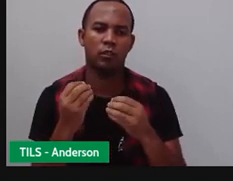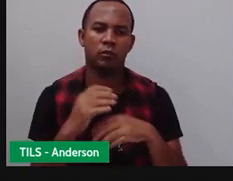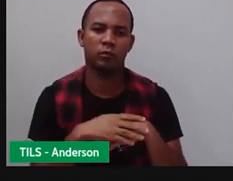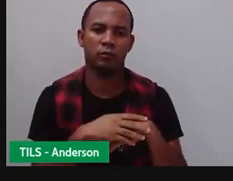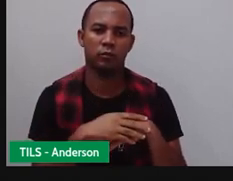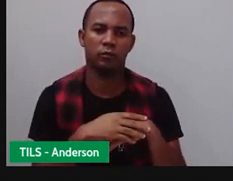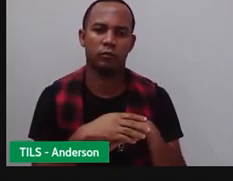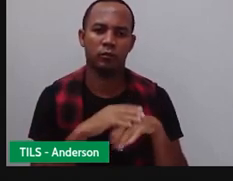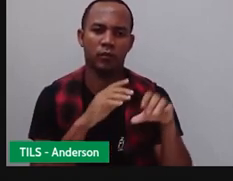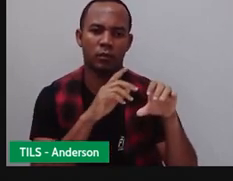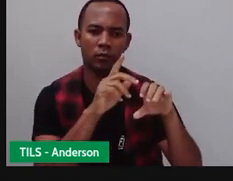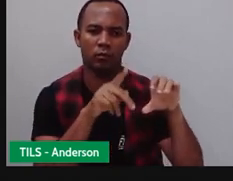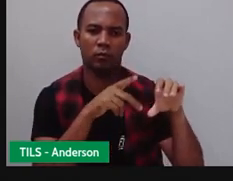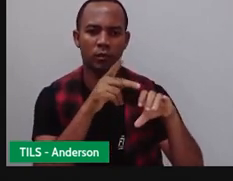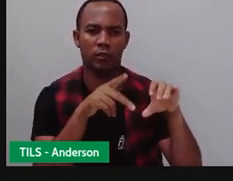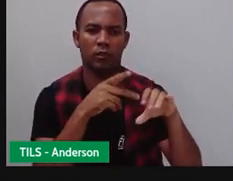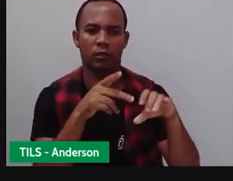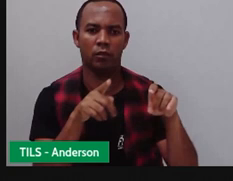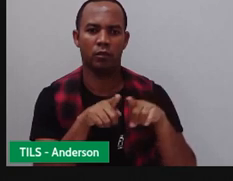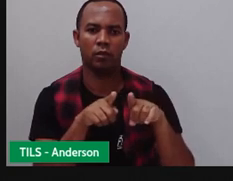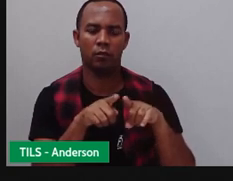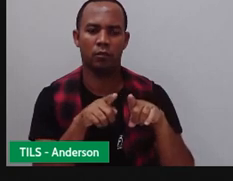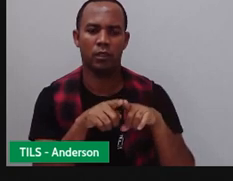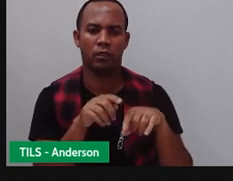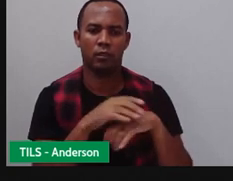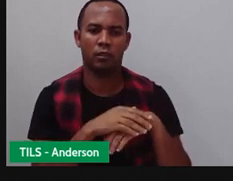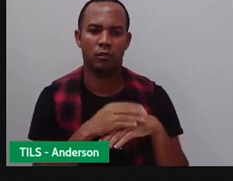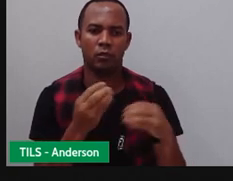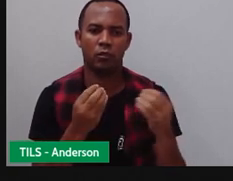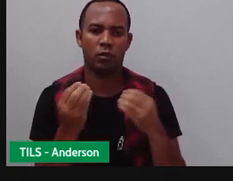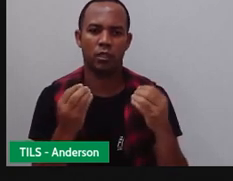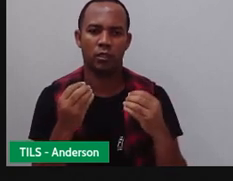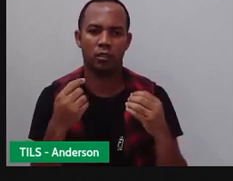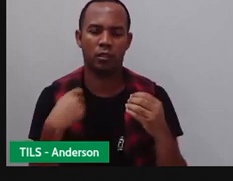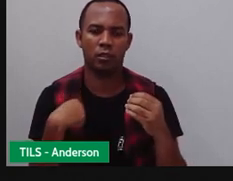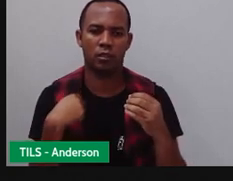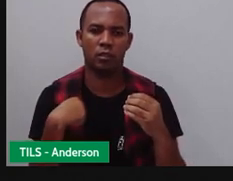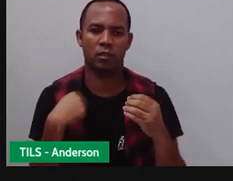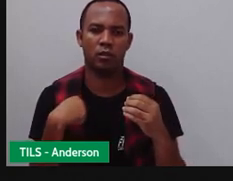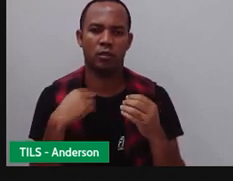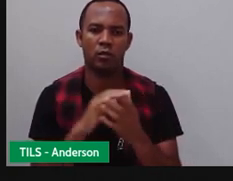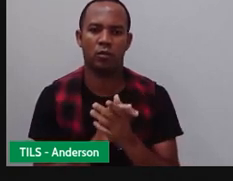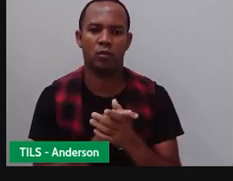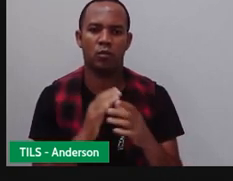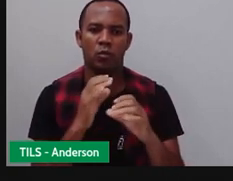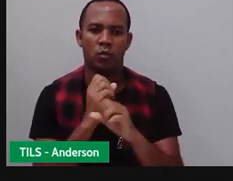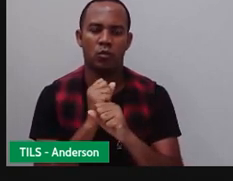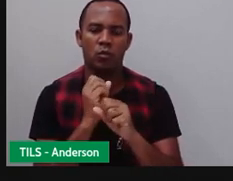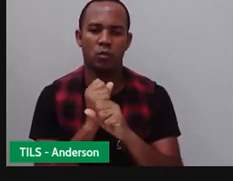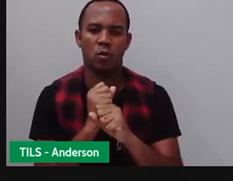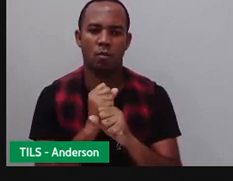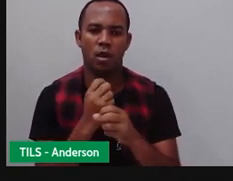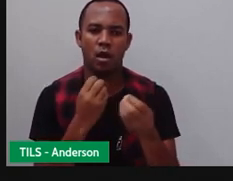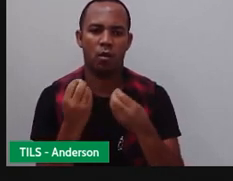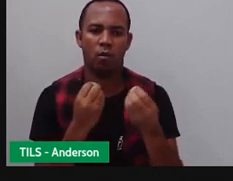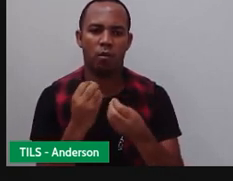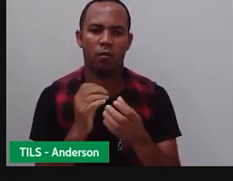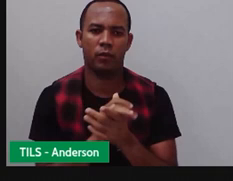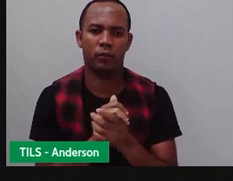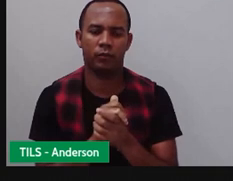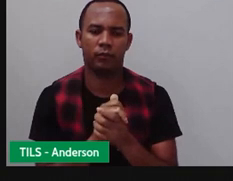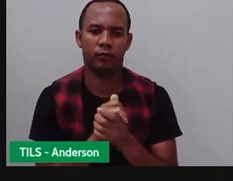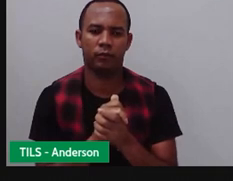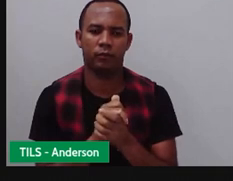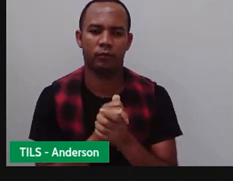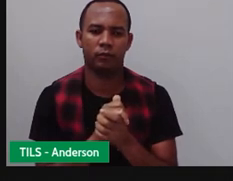pneus, de rodas, não isso? E aí eu vou somar, eu posso fazer através da soma também, como a gente também, como a gente já fez aqui